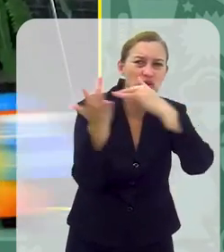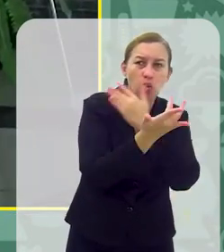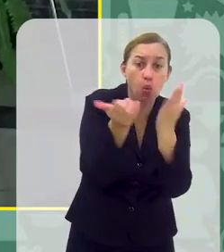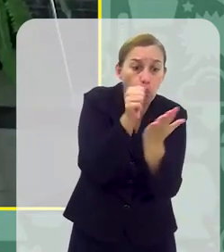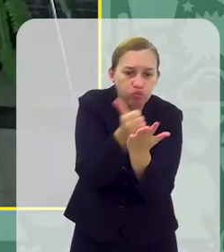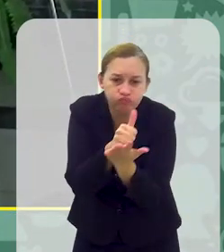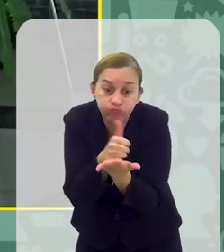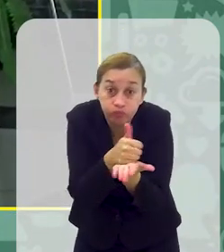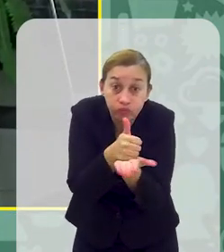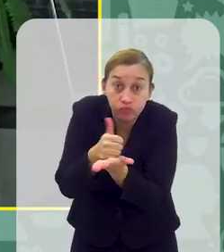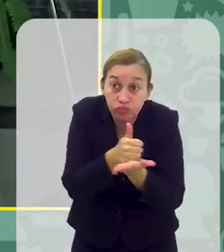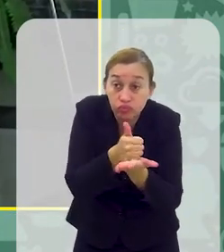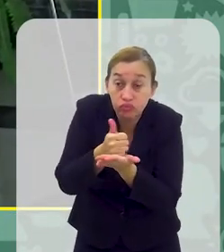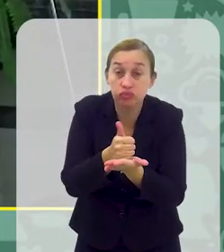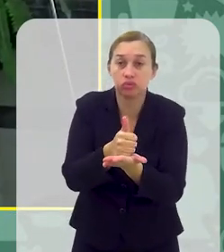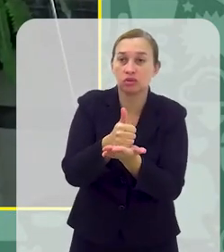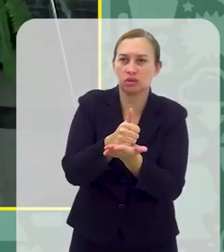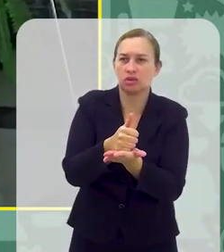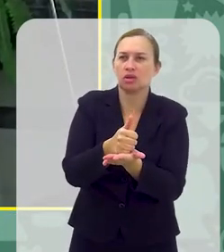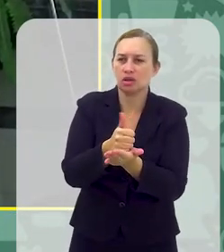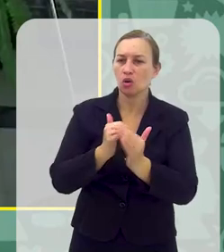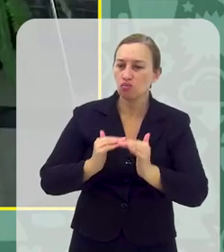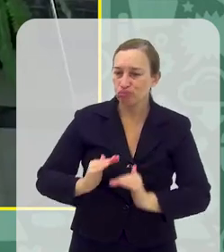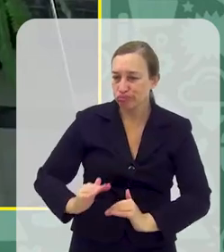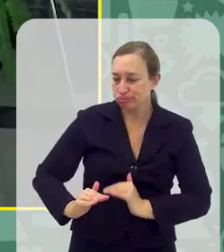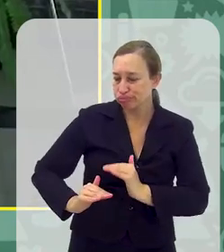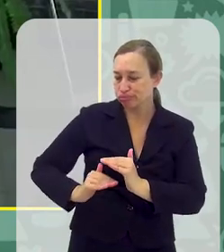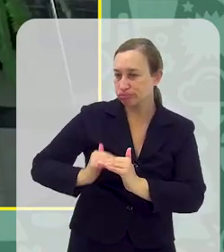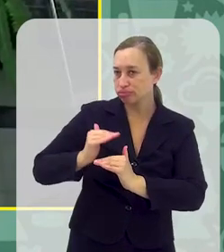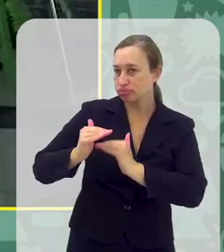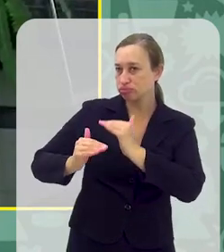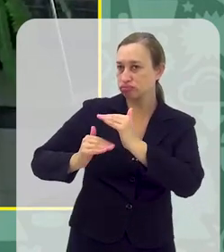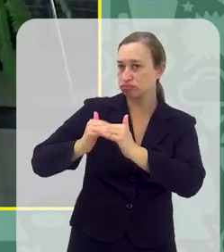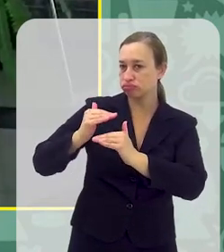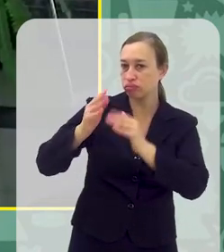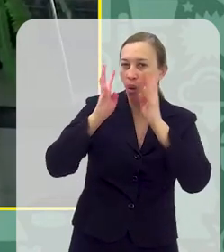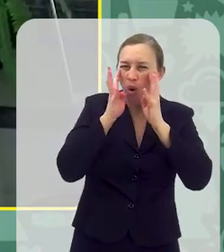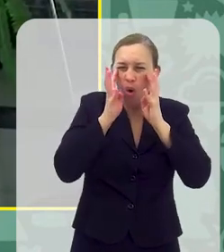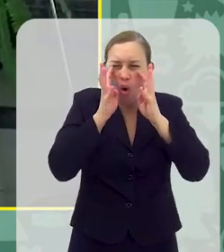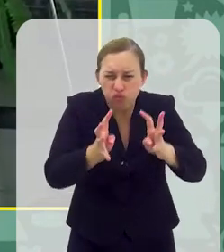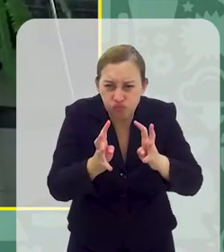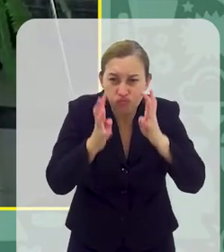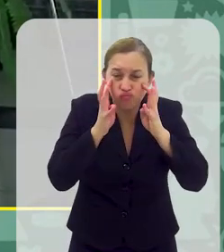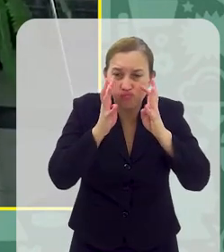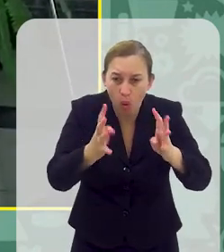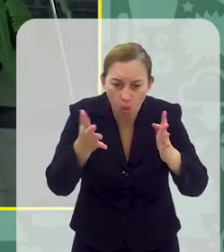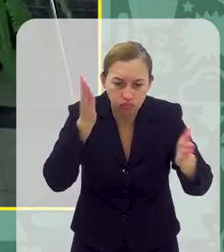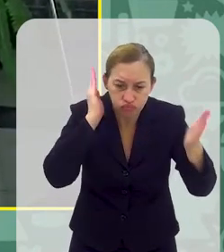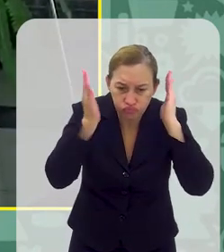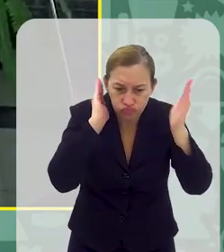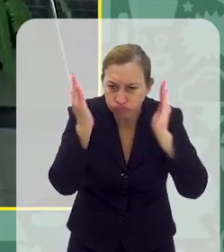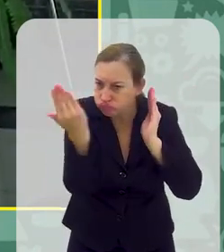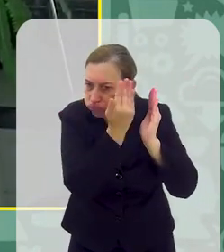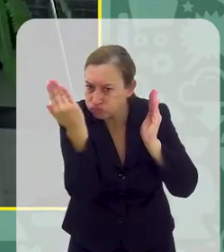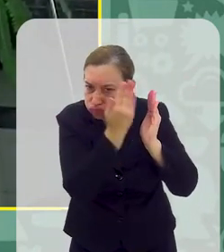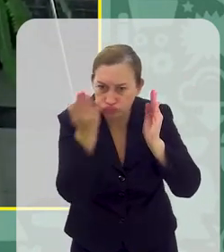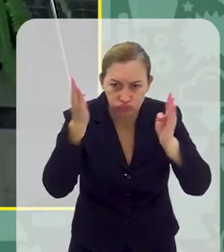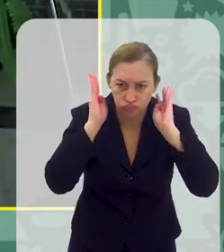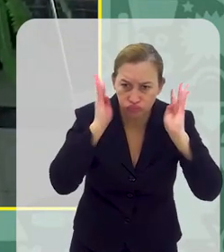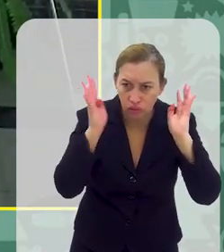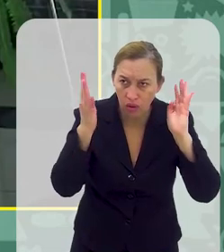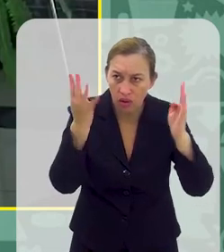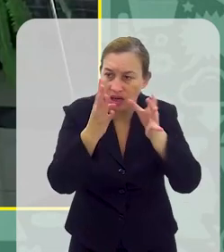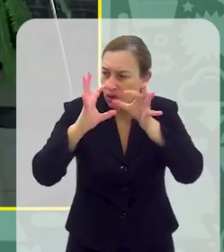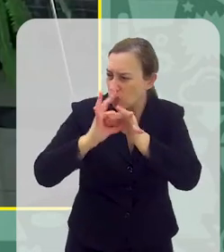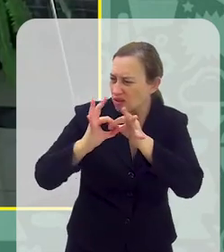Das redes sociais e dos jogos Eles vão sendo construídos progressivamente Para captar a nossa atenção E nos deixar engajados E dificultar